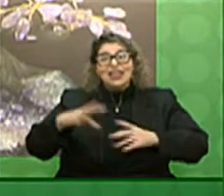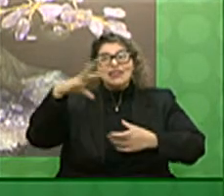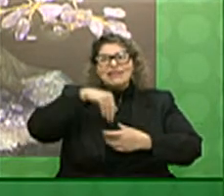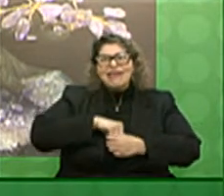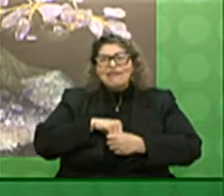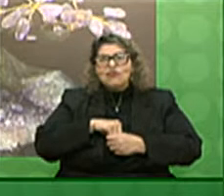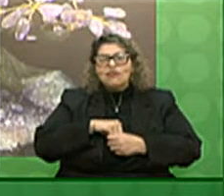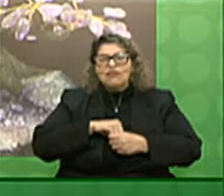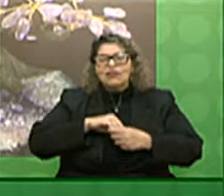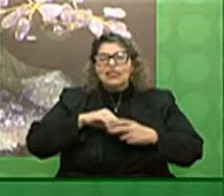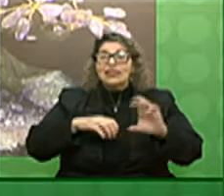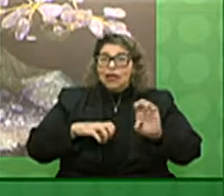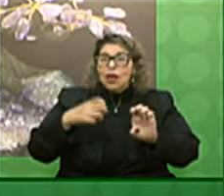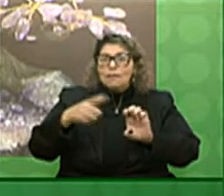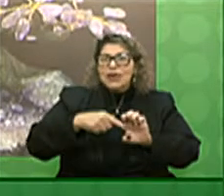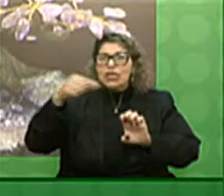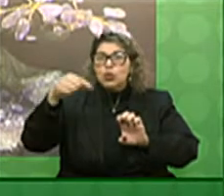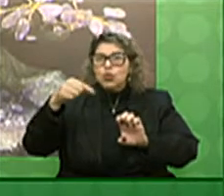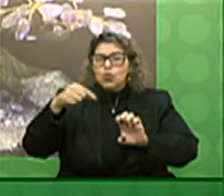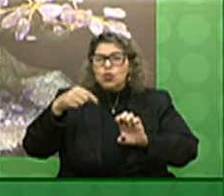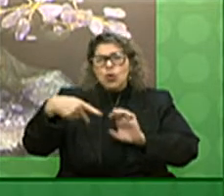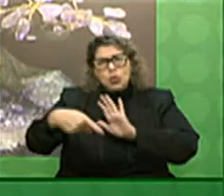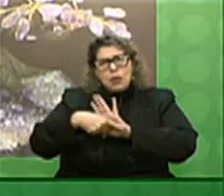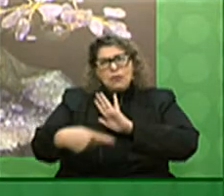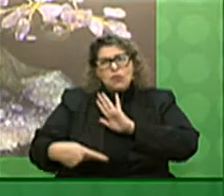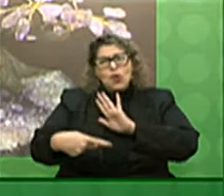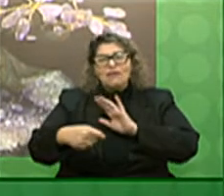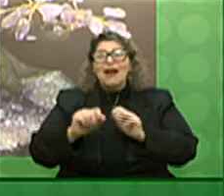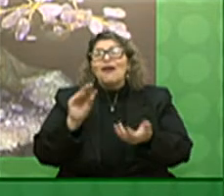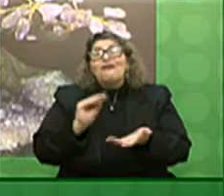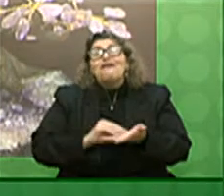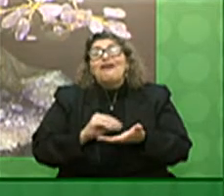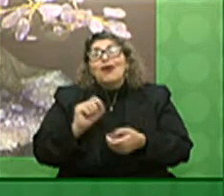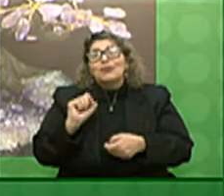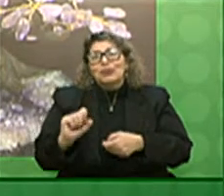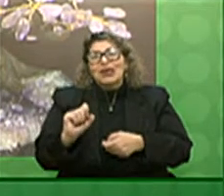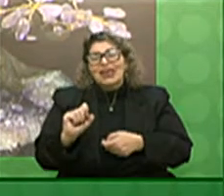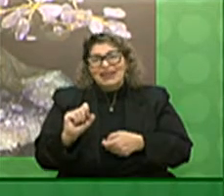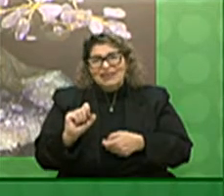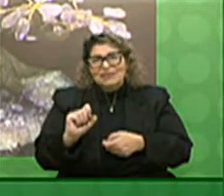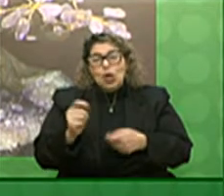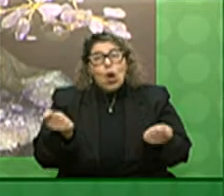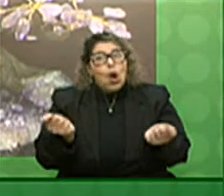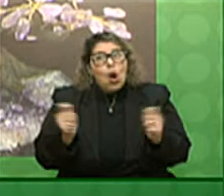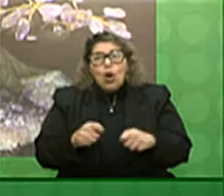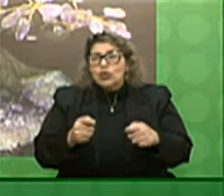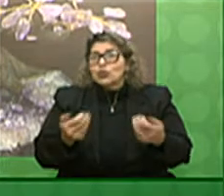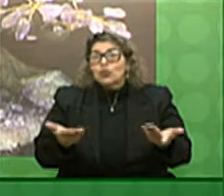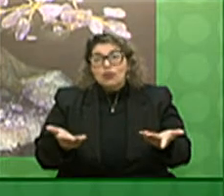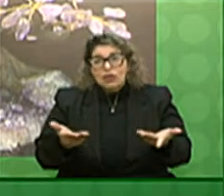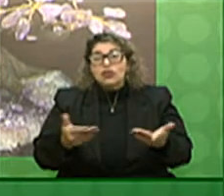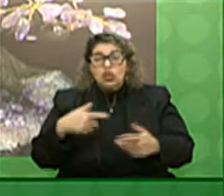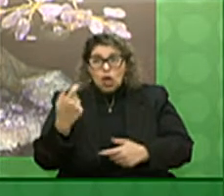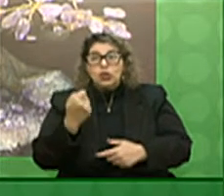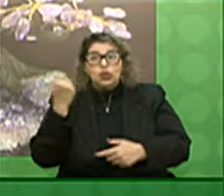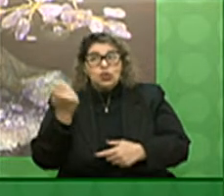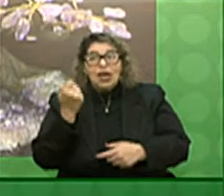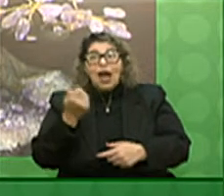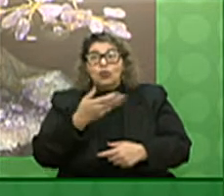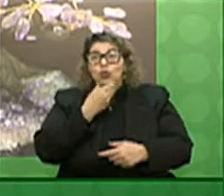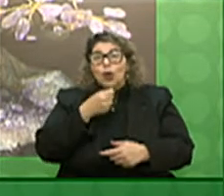nós somos um povo empreendedor o que nos falta muitas vezes são condições para que os nossos gaúchos